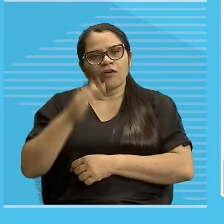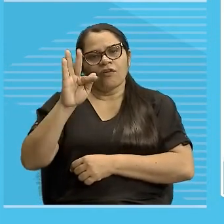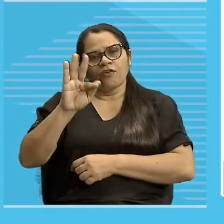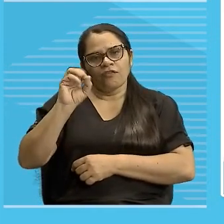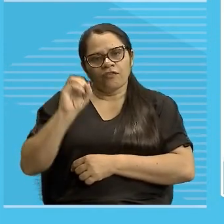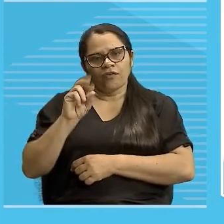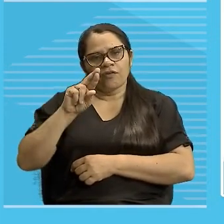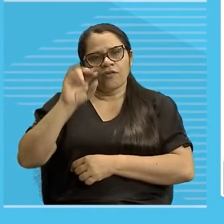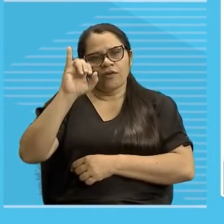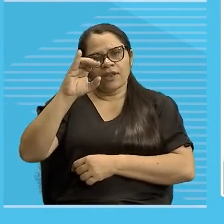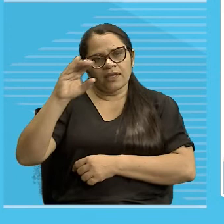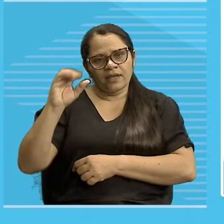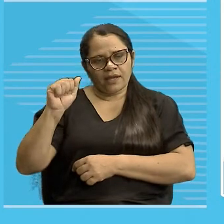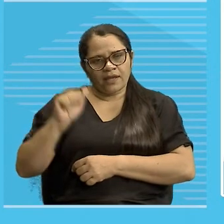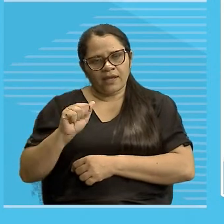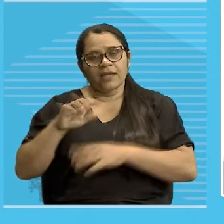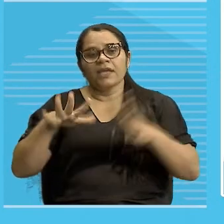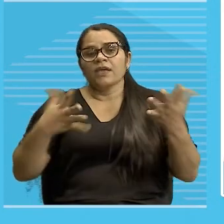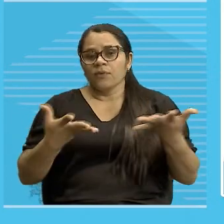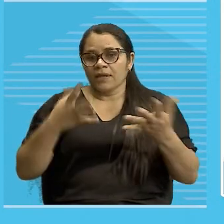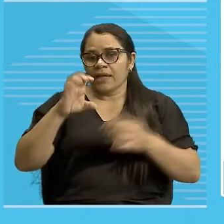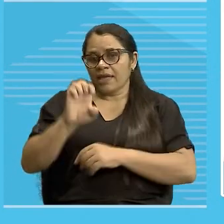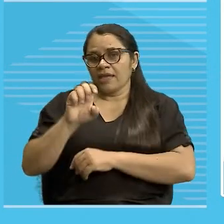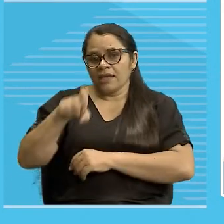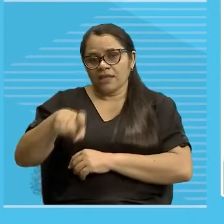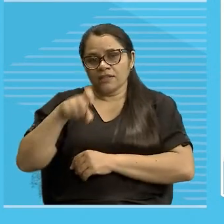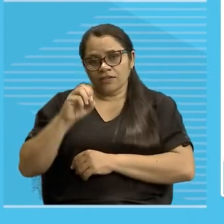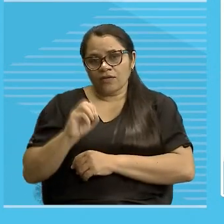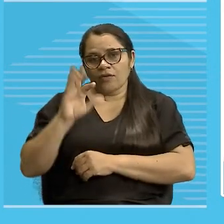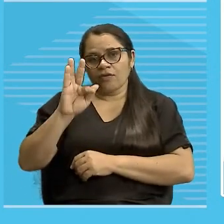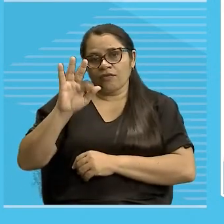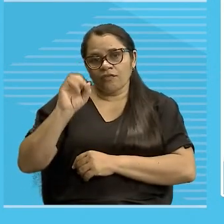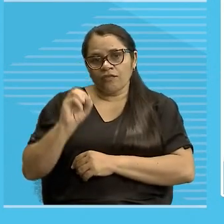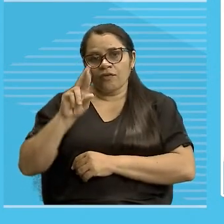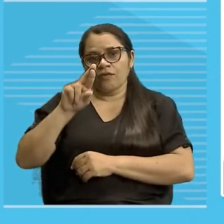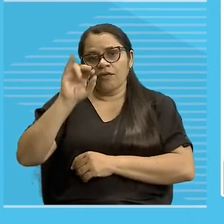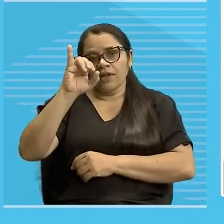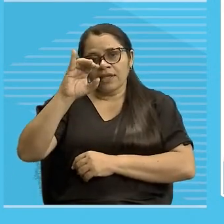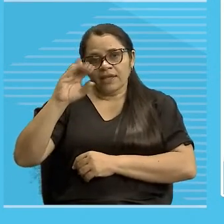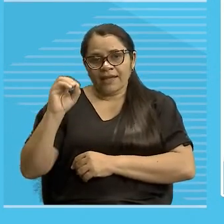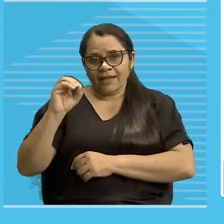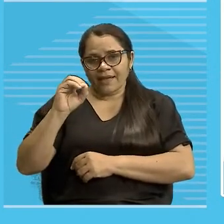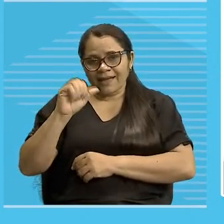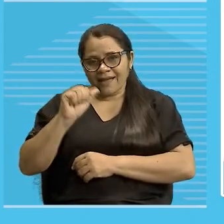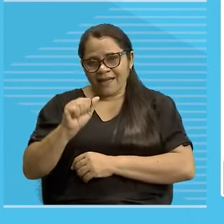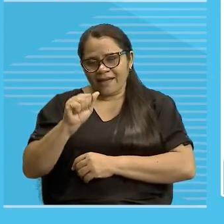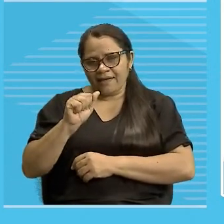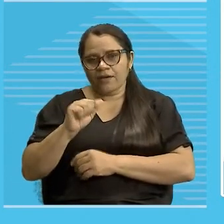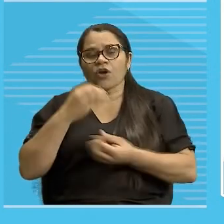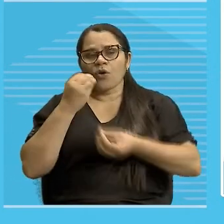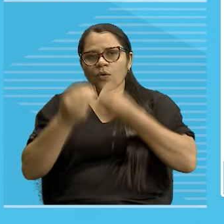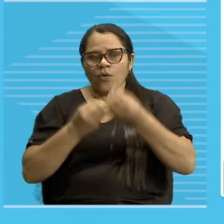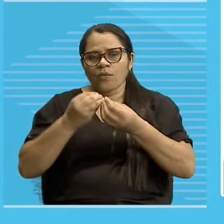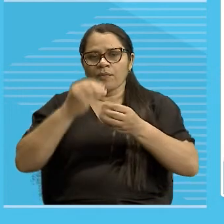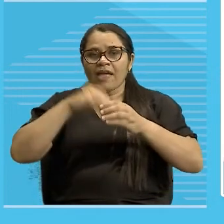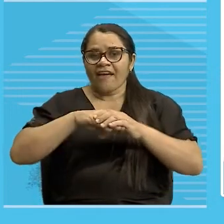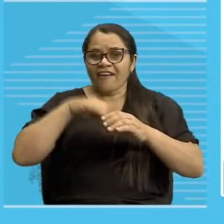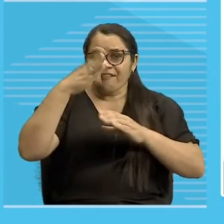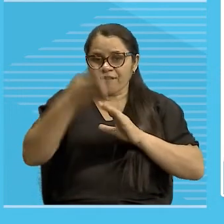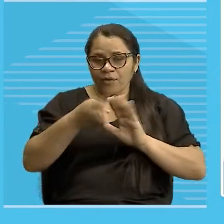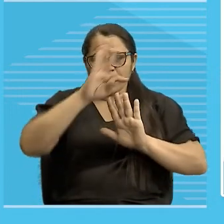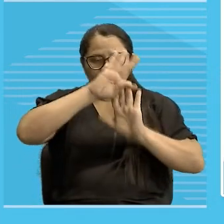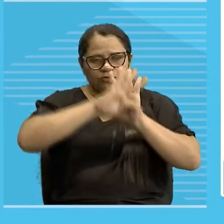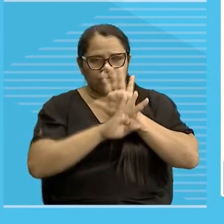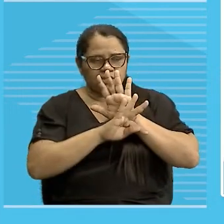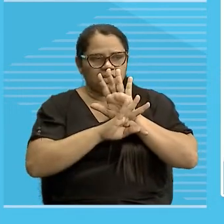fora, fórico quer dizer que se refere, ou seja, referência dentro, fórica, eso,